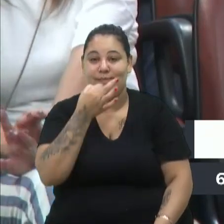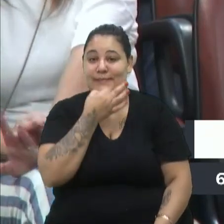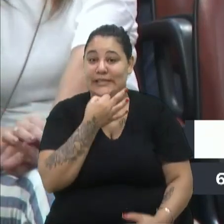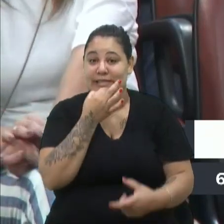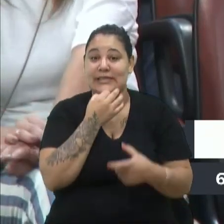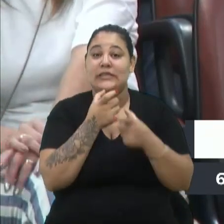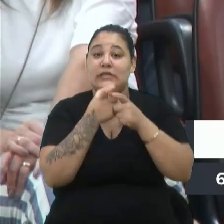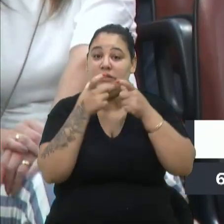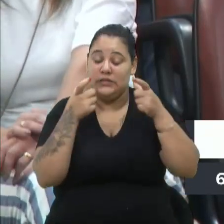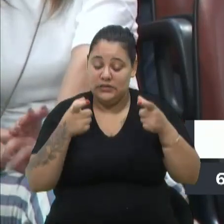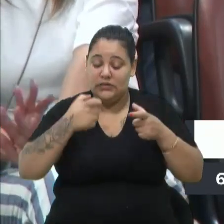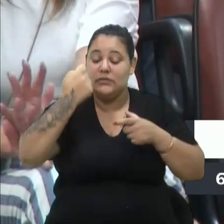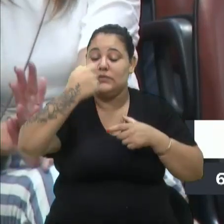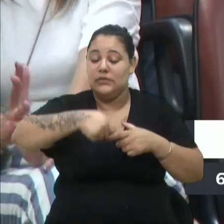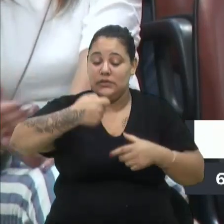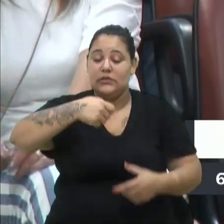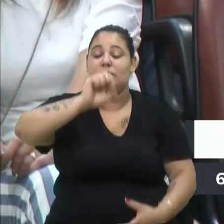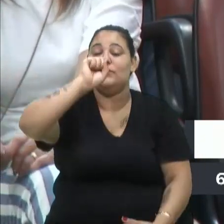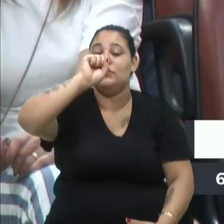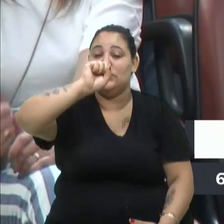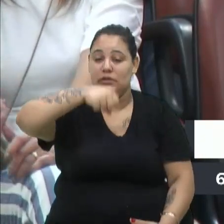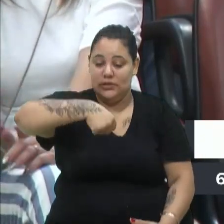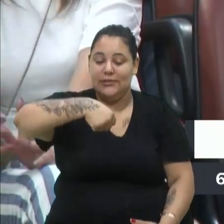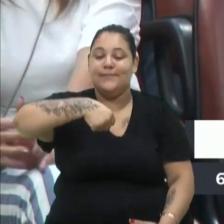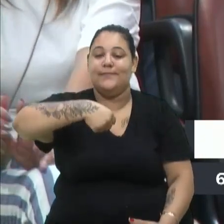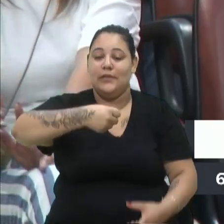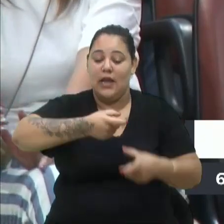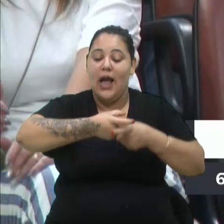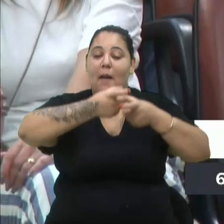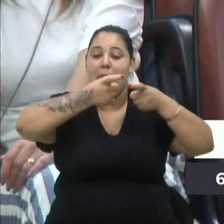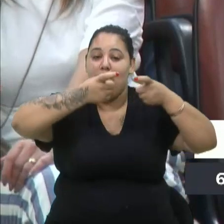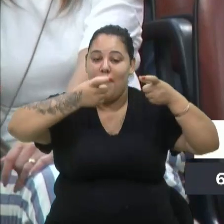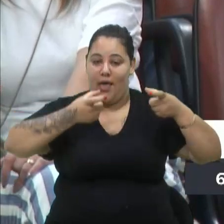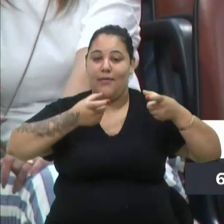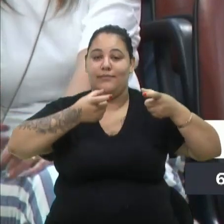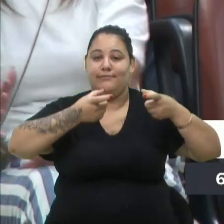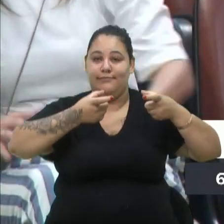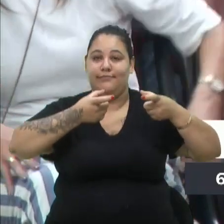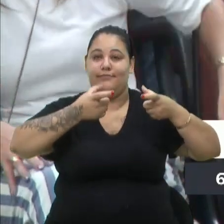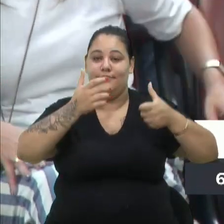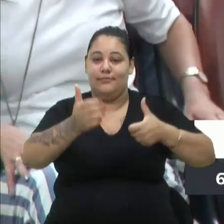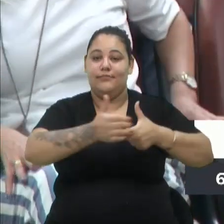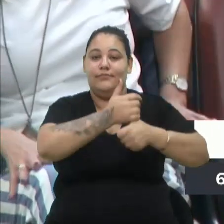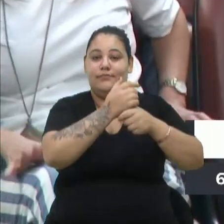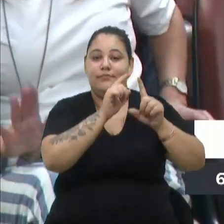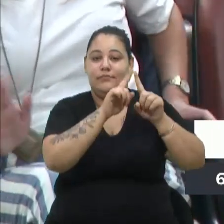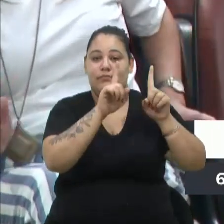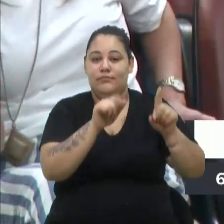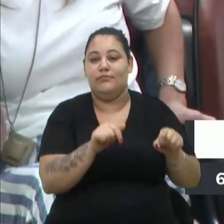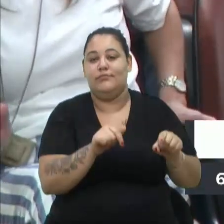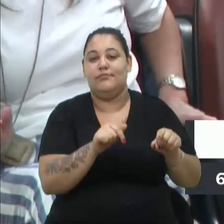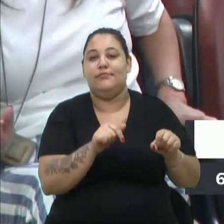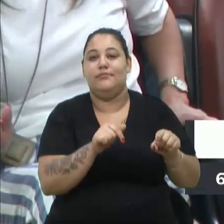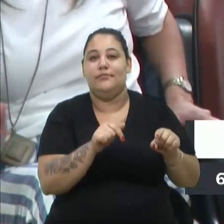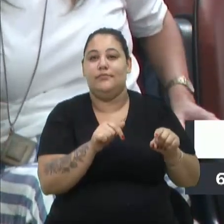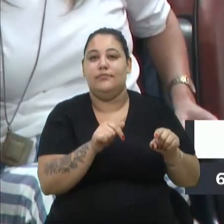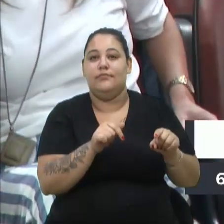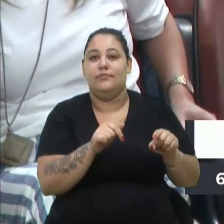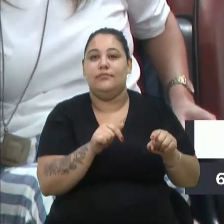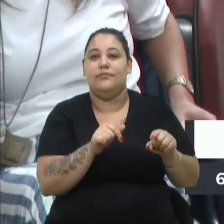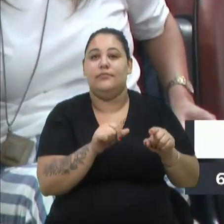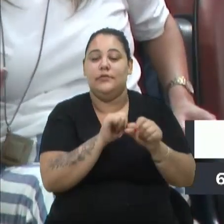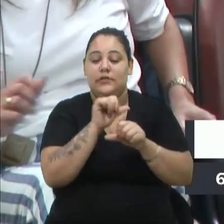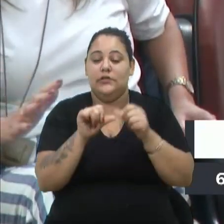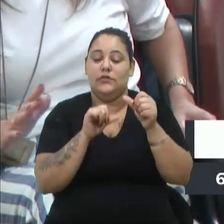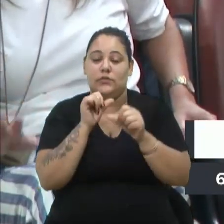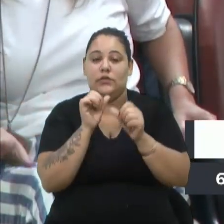precisamos, sim, de uma grande ampliação dos nossos conselheiros. E tornar